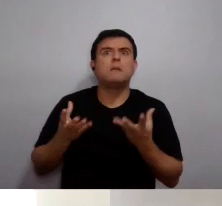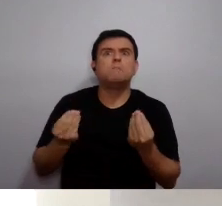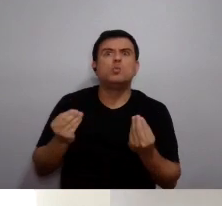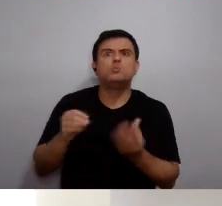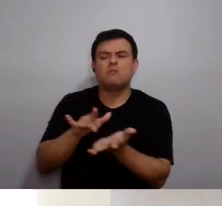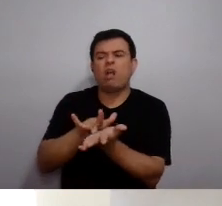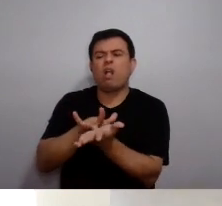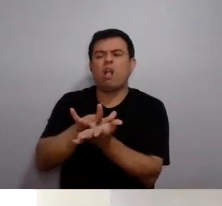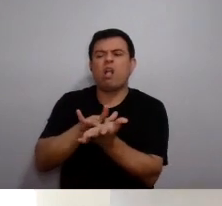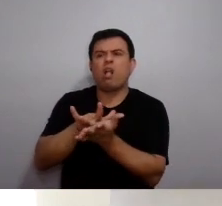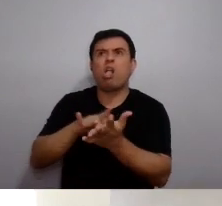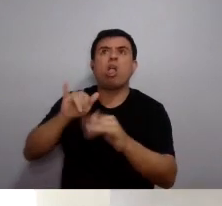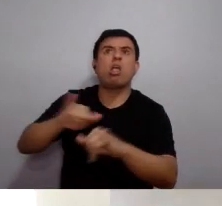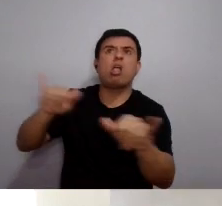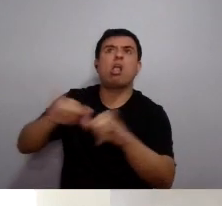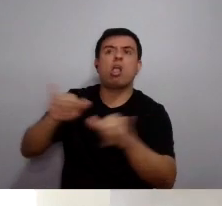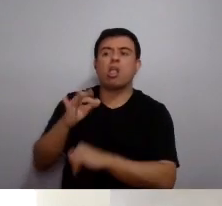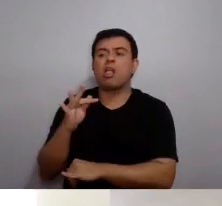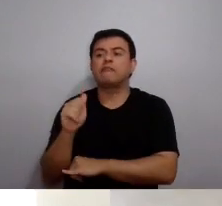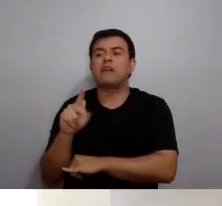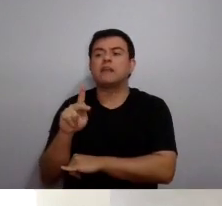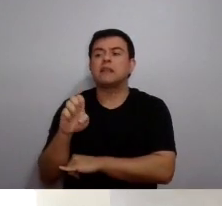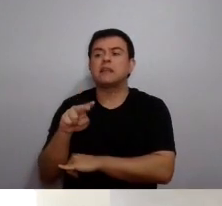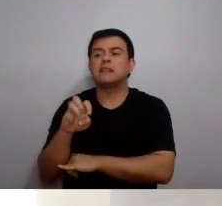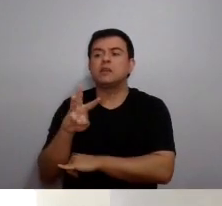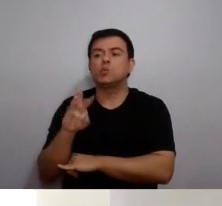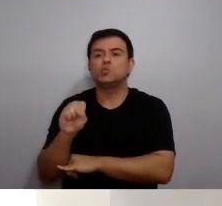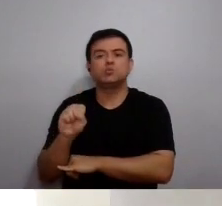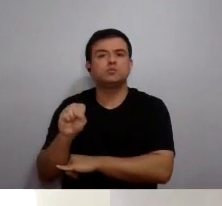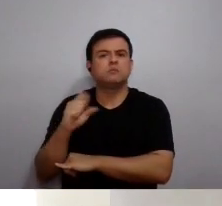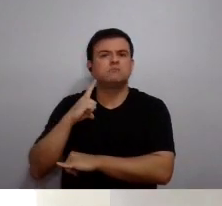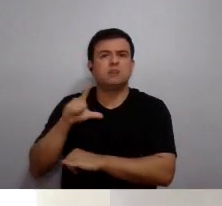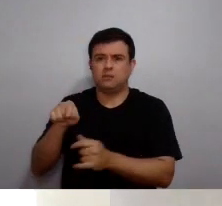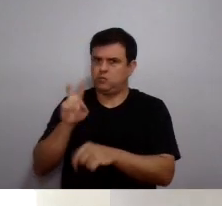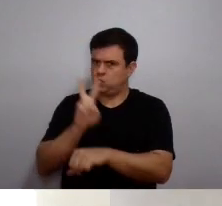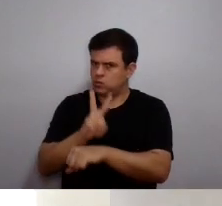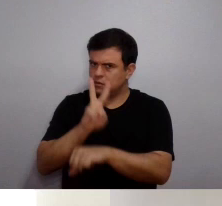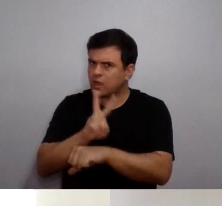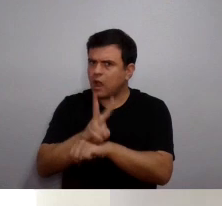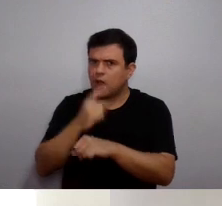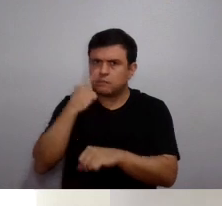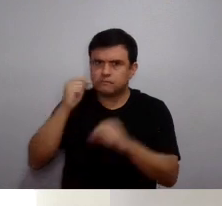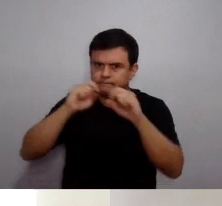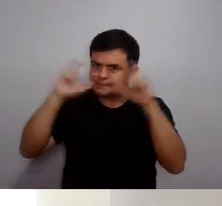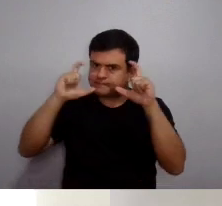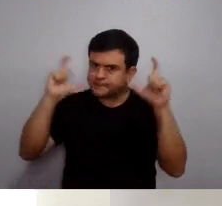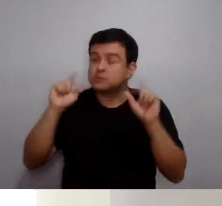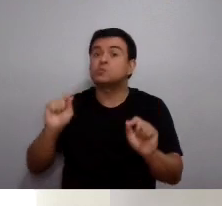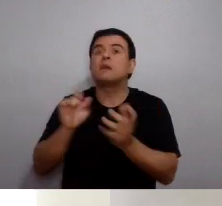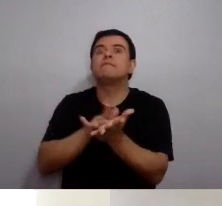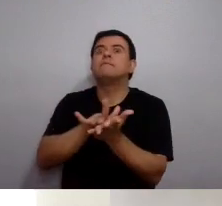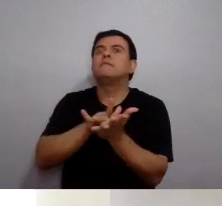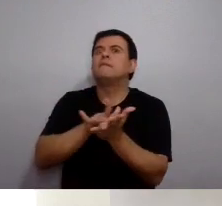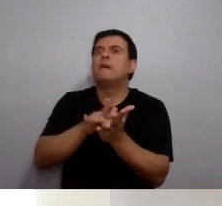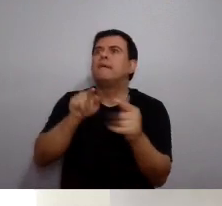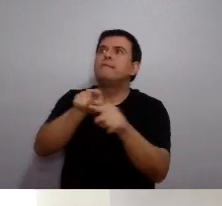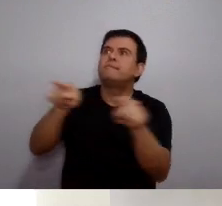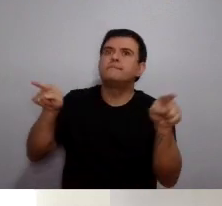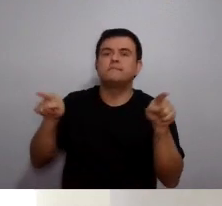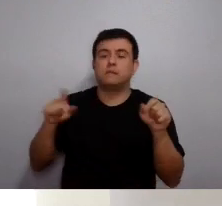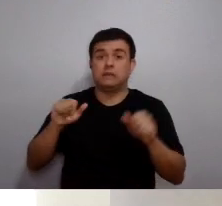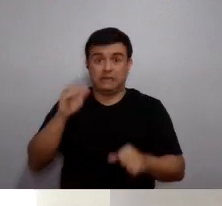virtuais, cuidado com falsas propagandas, você realmente quiser saber quem são os